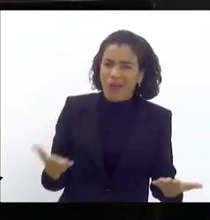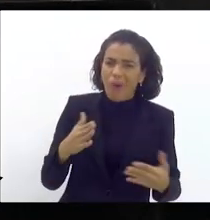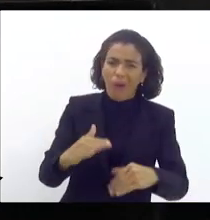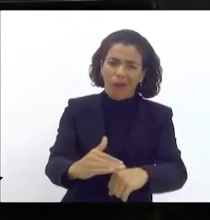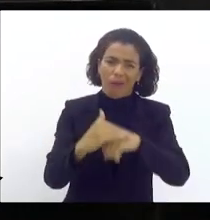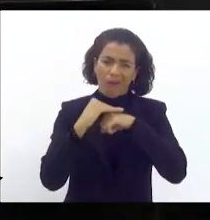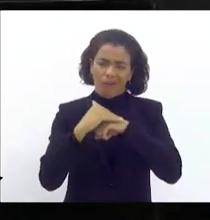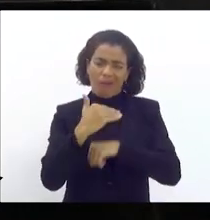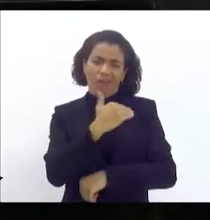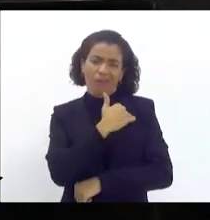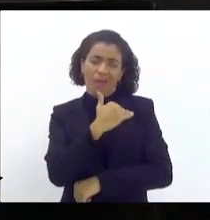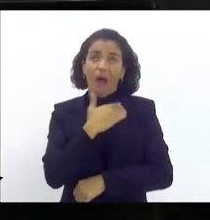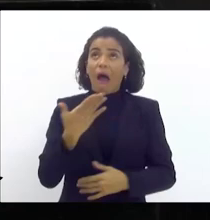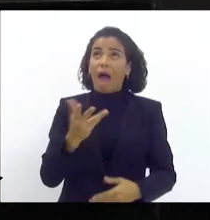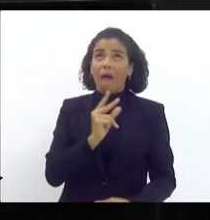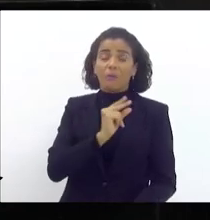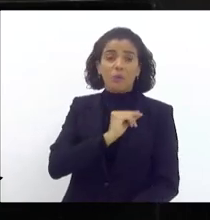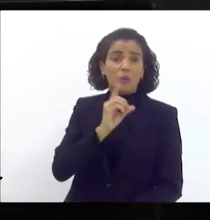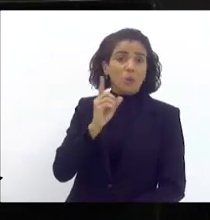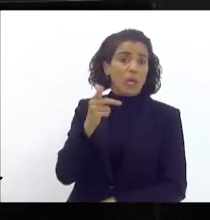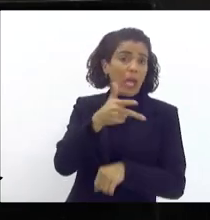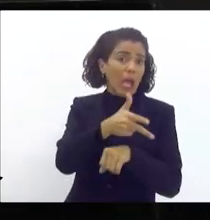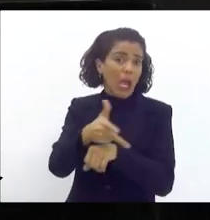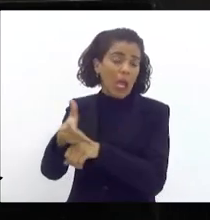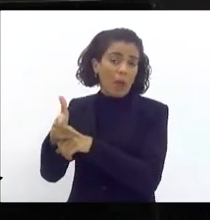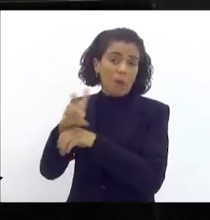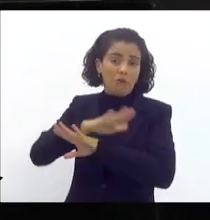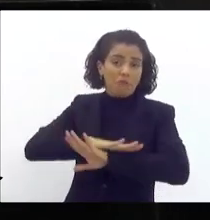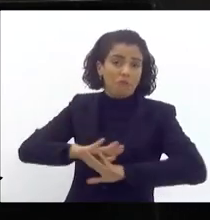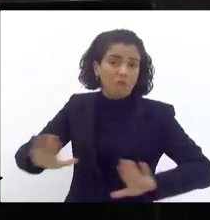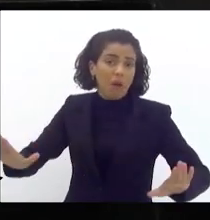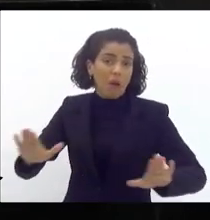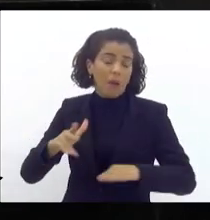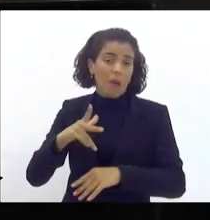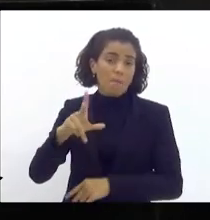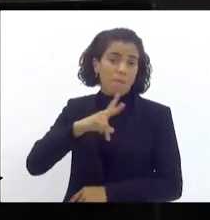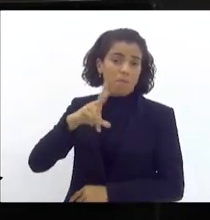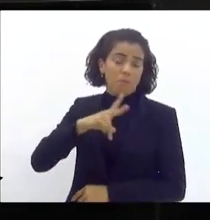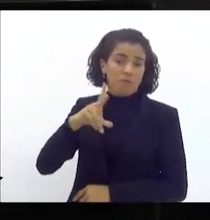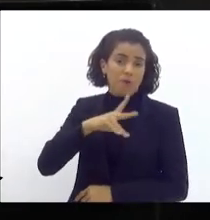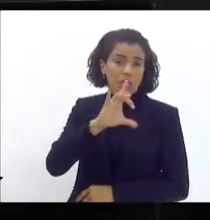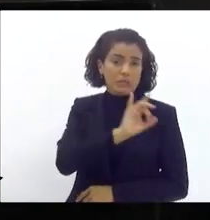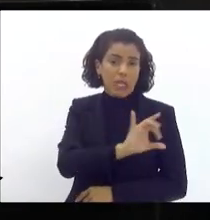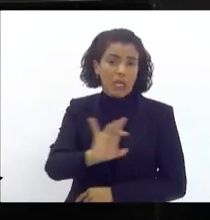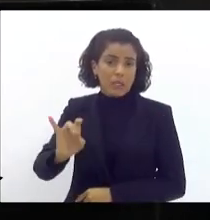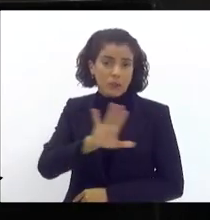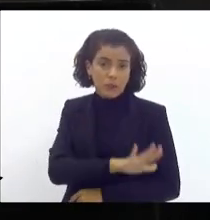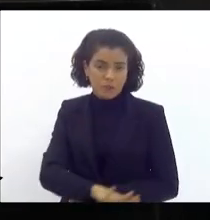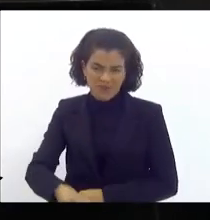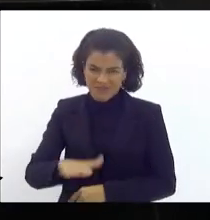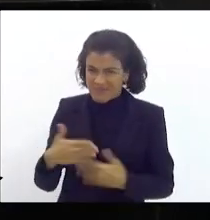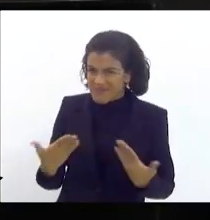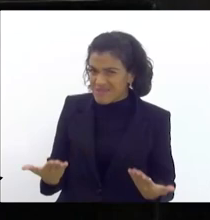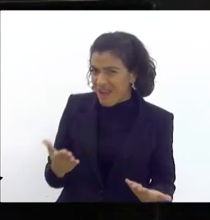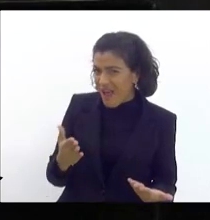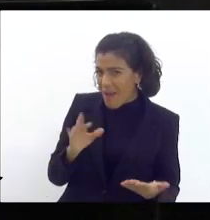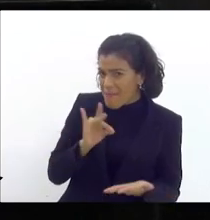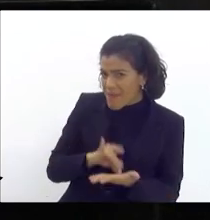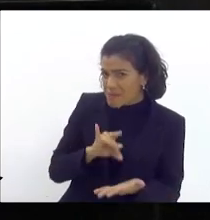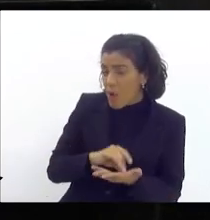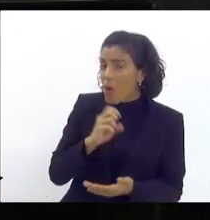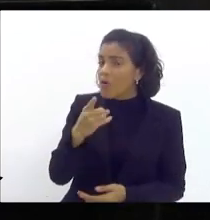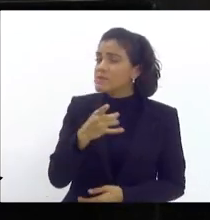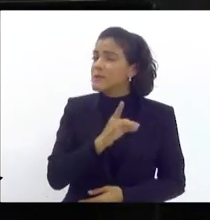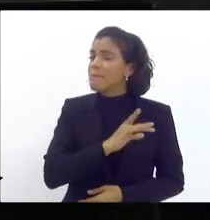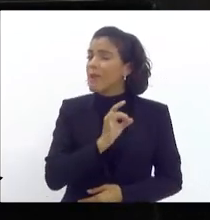você dizer, ai meu Deus, as câmeras vão acabar com a privacidade do menor. Será que é isso mesmo? Ou vocês estão com medo